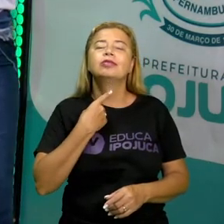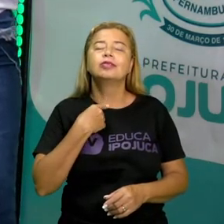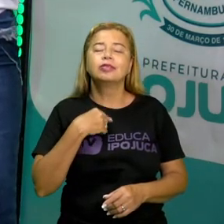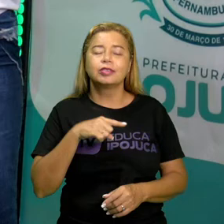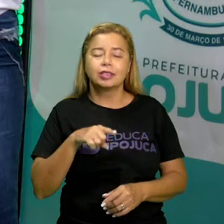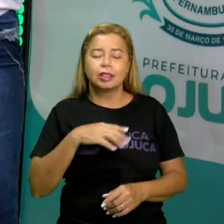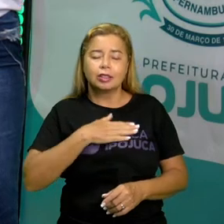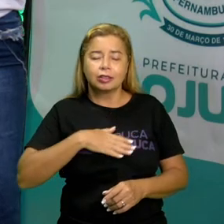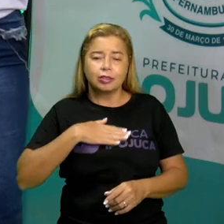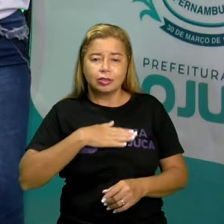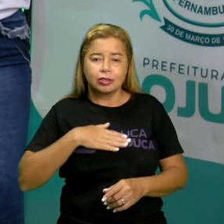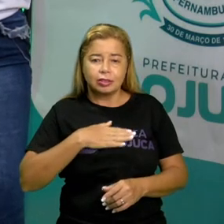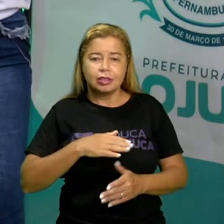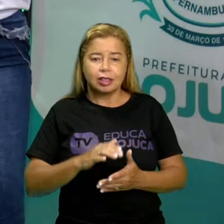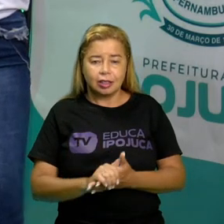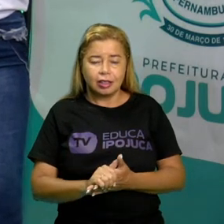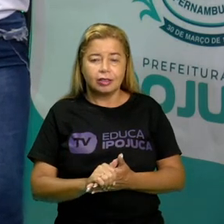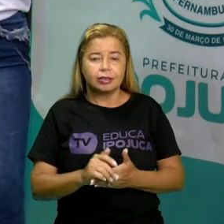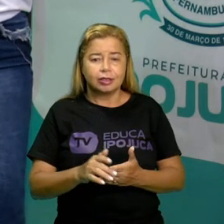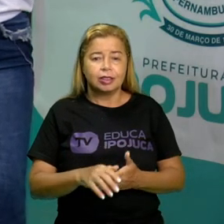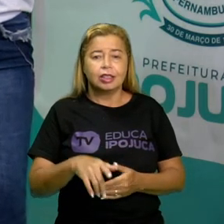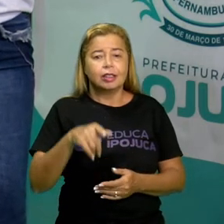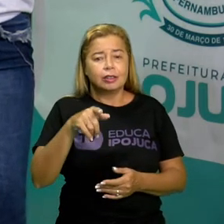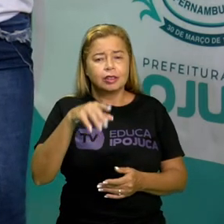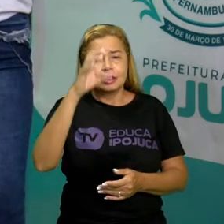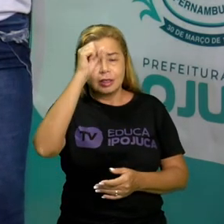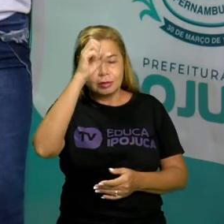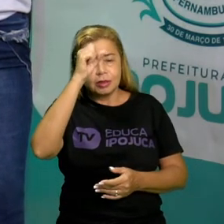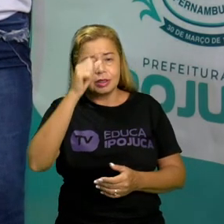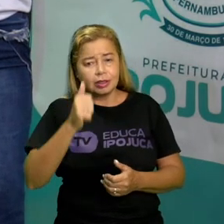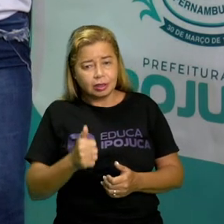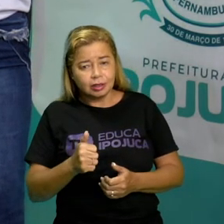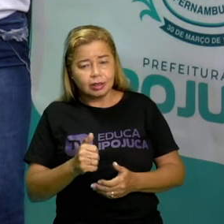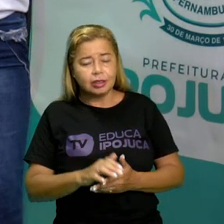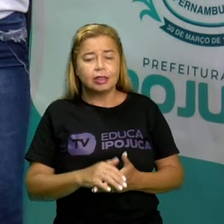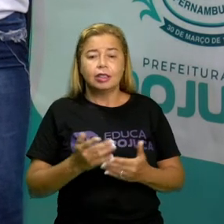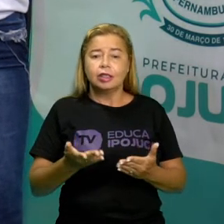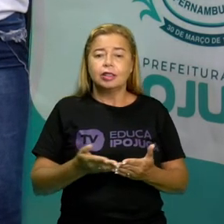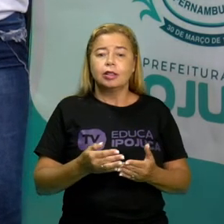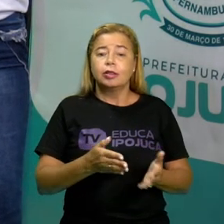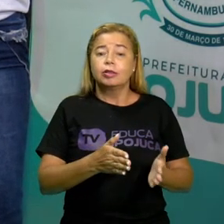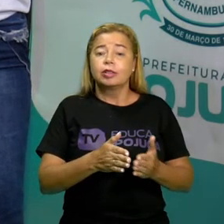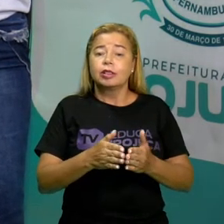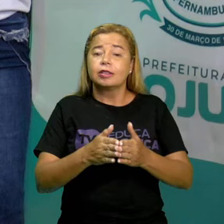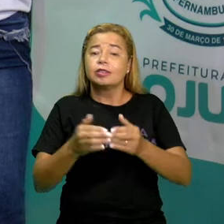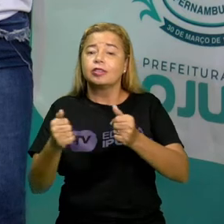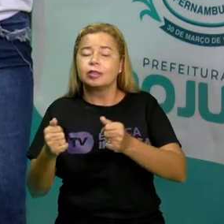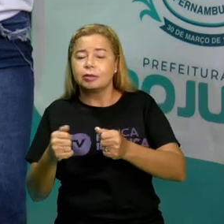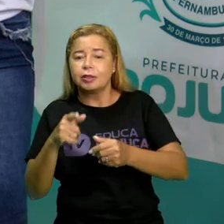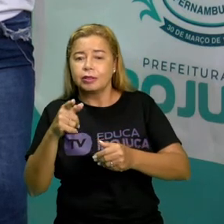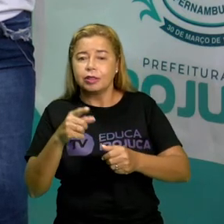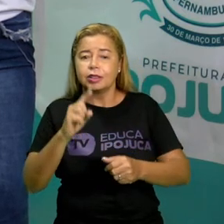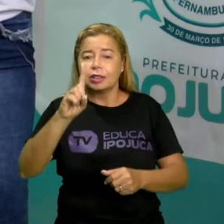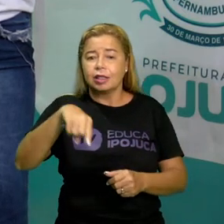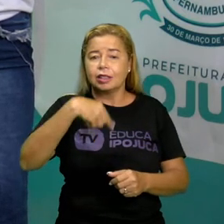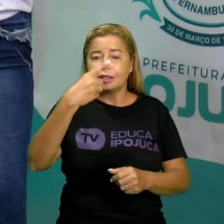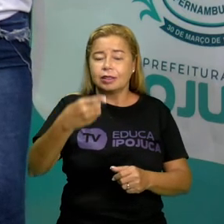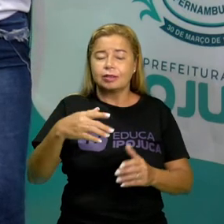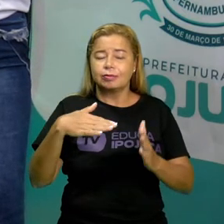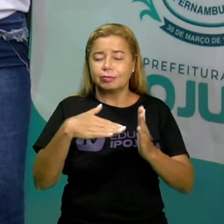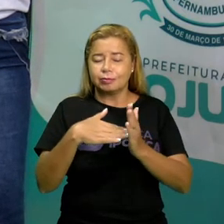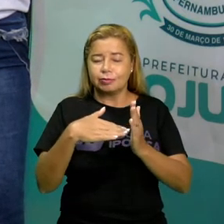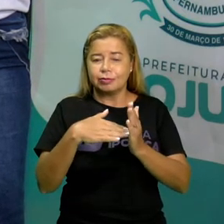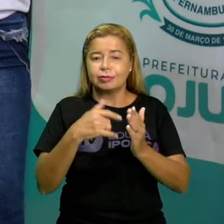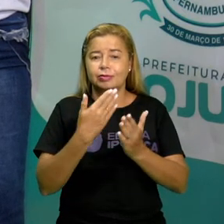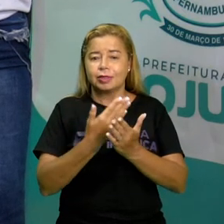bastante. E quero deixar aqui um convite especial para vocês. Aguardo vocês na próxima aula.